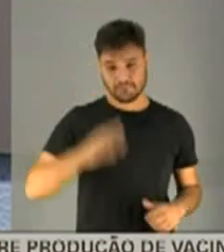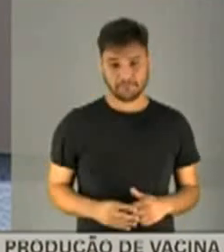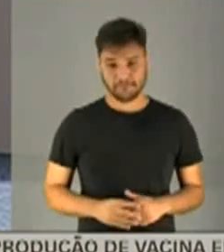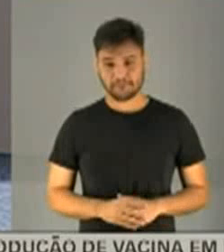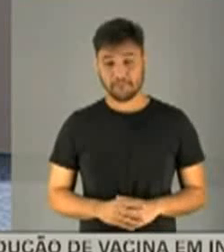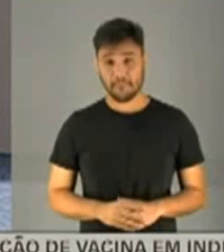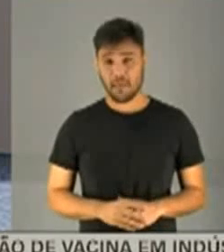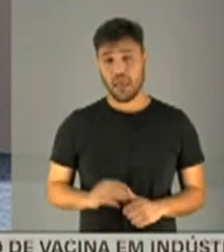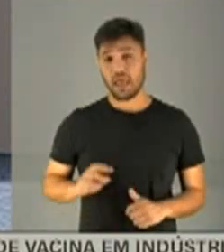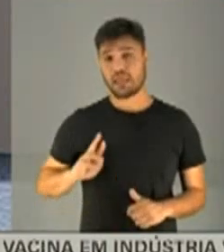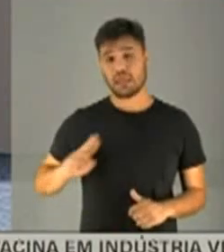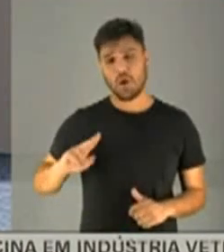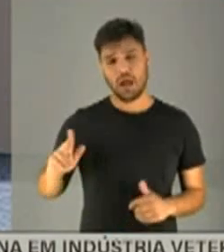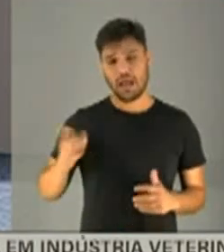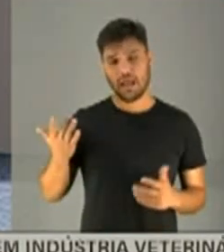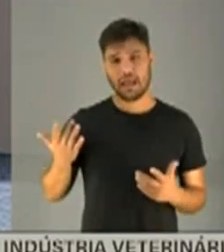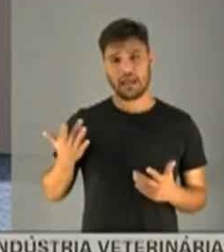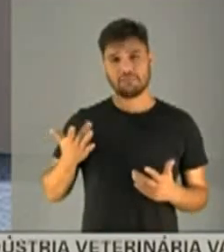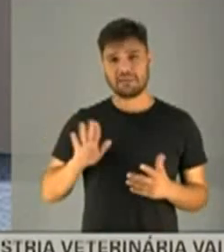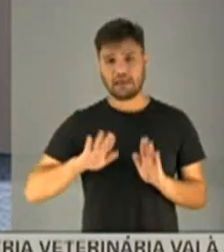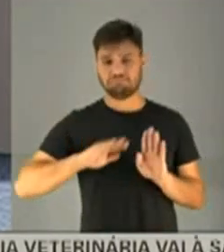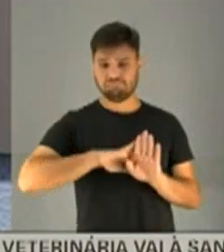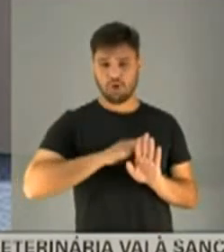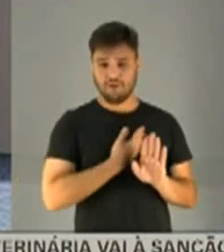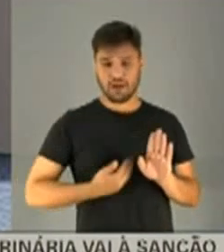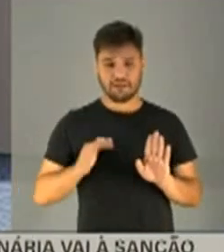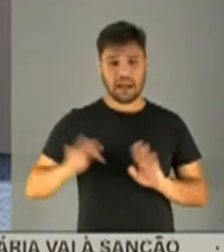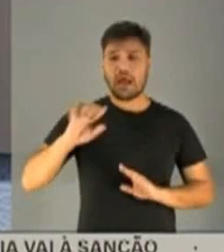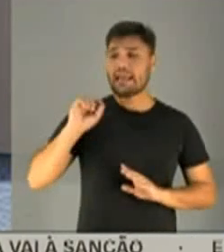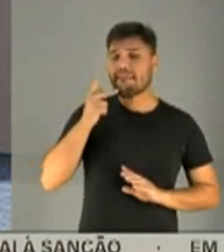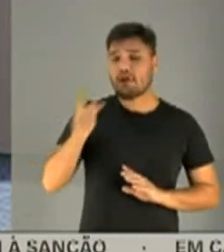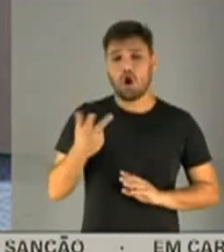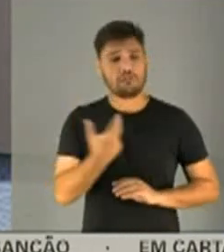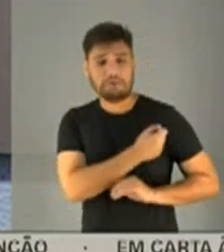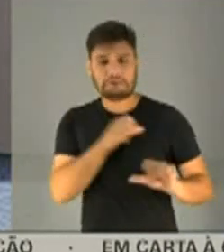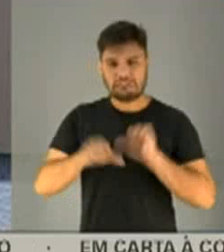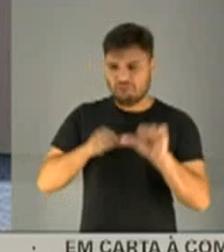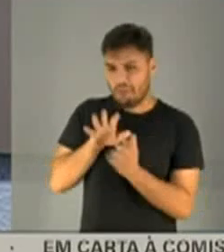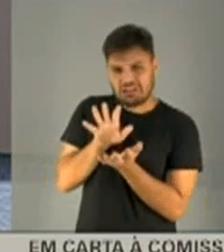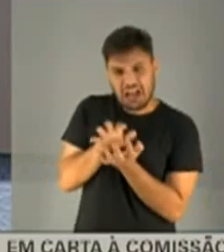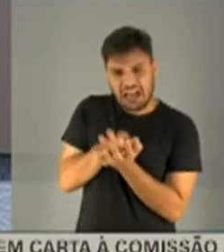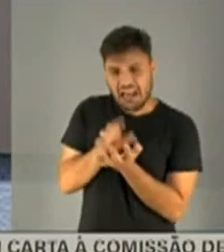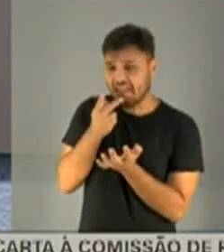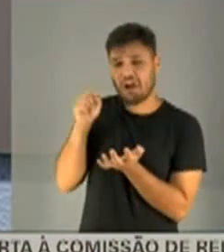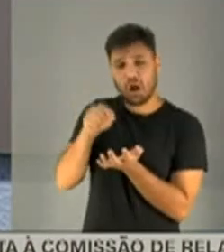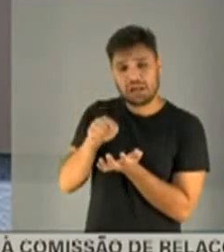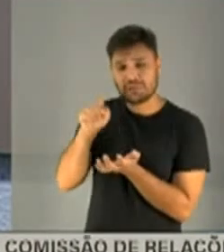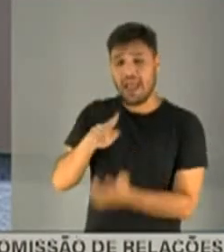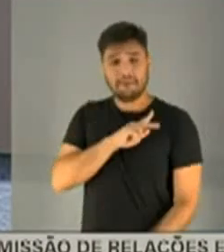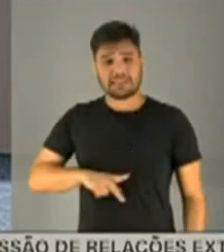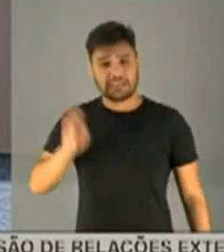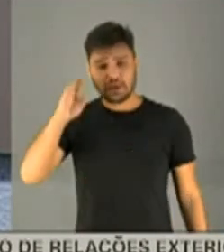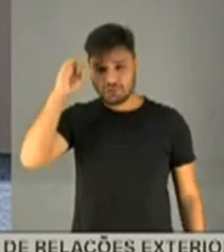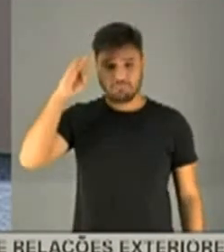Que não é uma figura que se esconda atrás do governo federal. Quem disse que vacina transforma a pessoa em jacaré foi o presidente da República. Não foi o